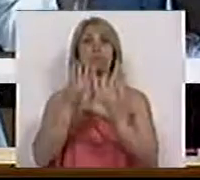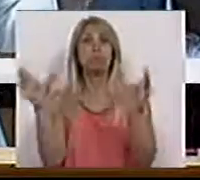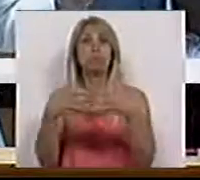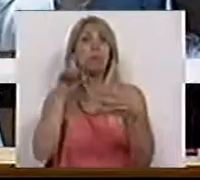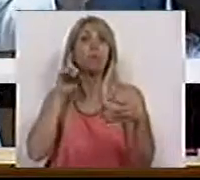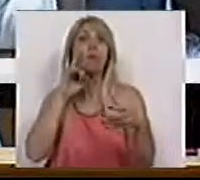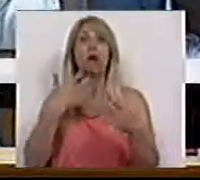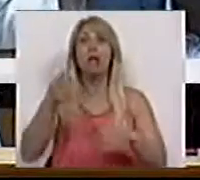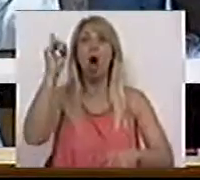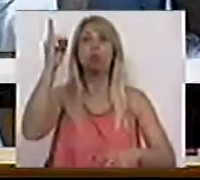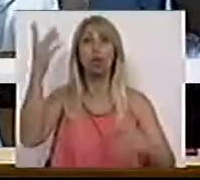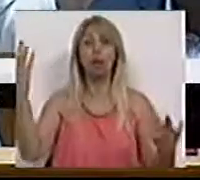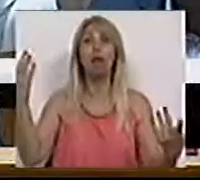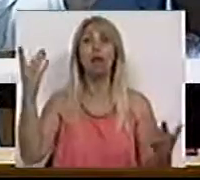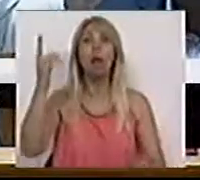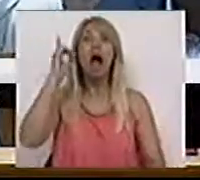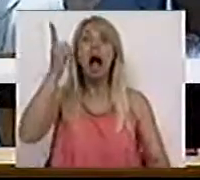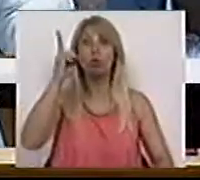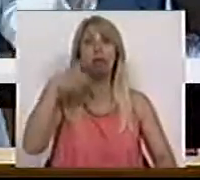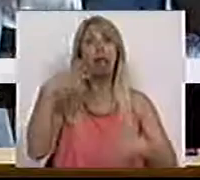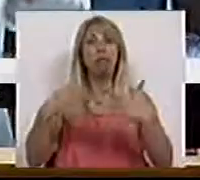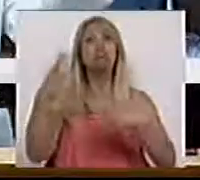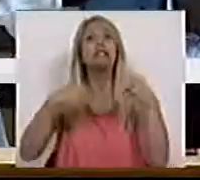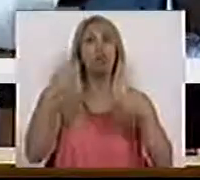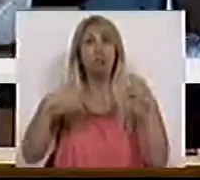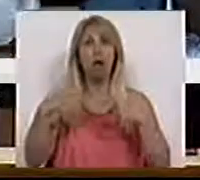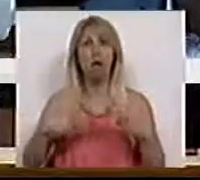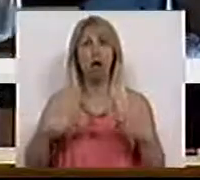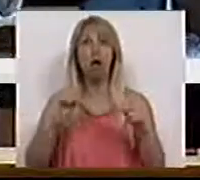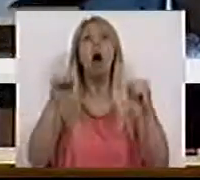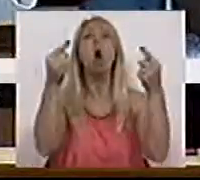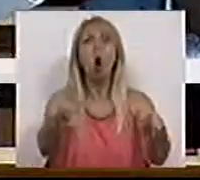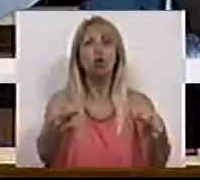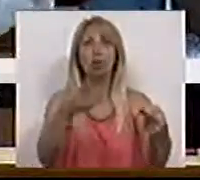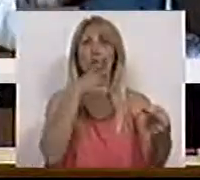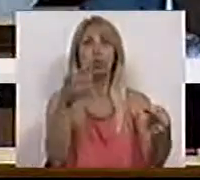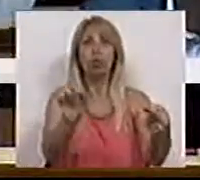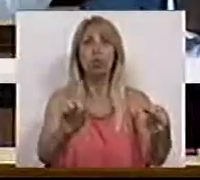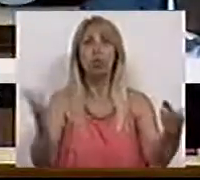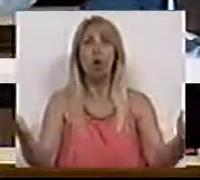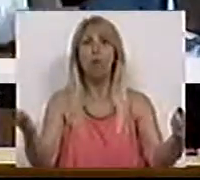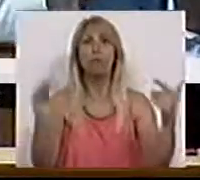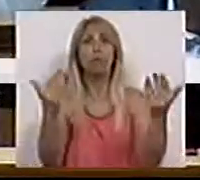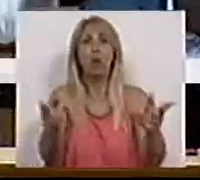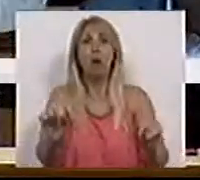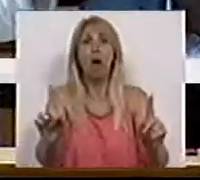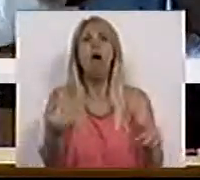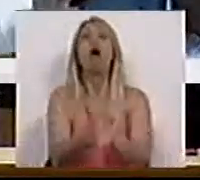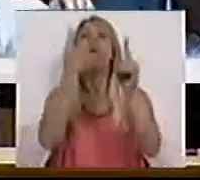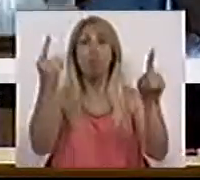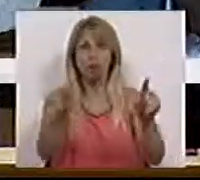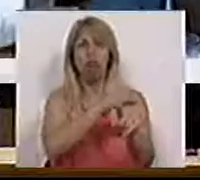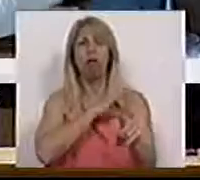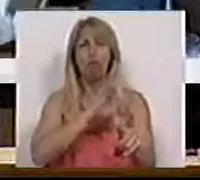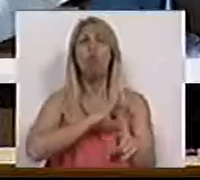e à autoridade tributária, mas aos outros não deram, porque os senhores vão fazer